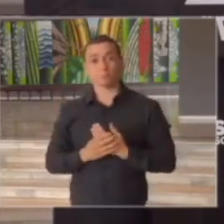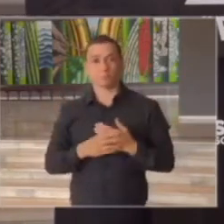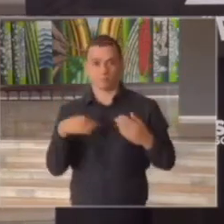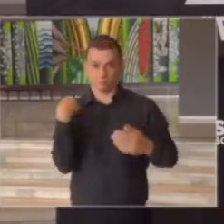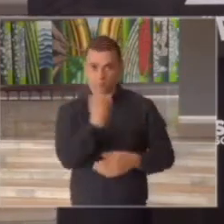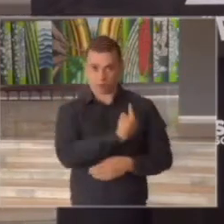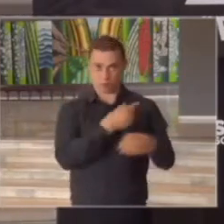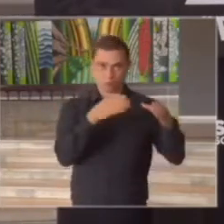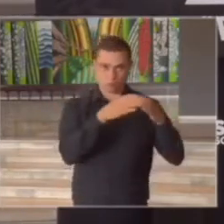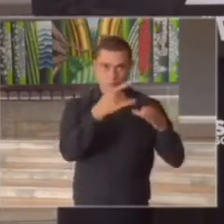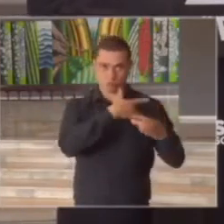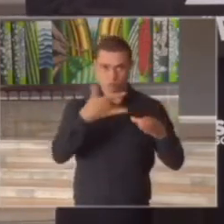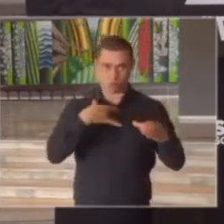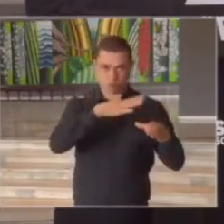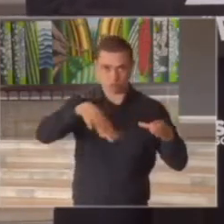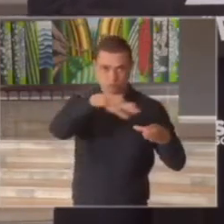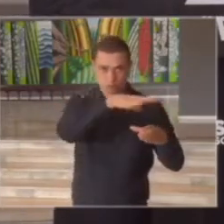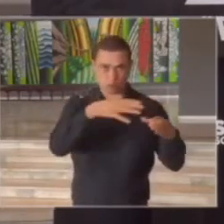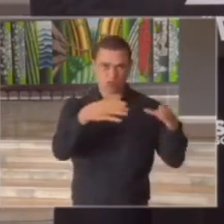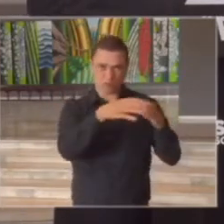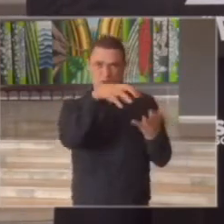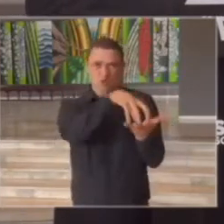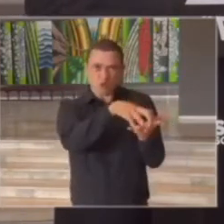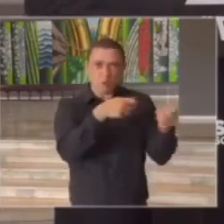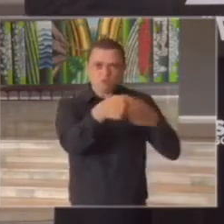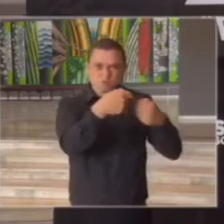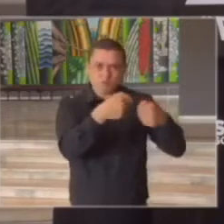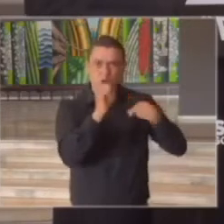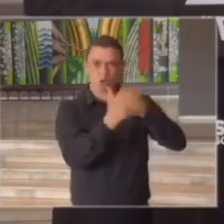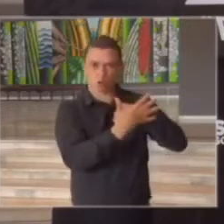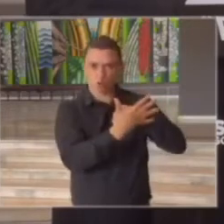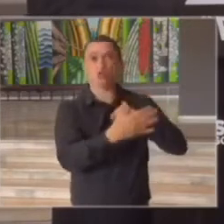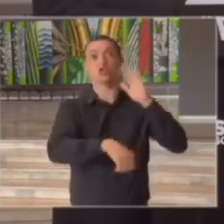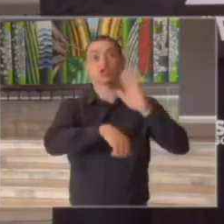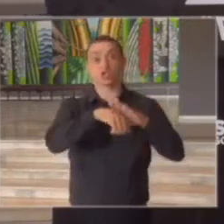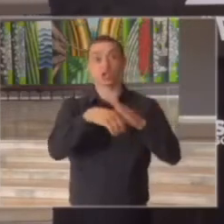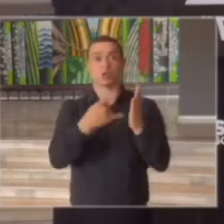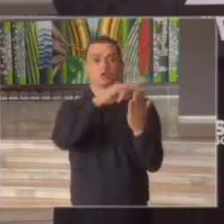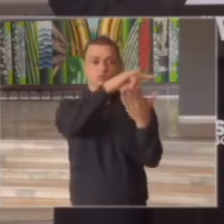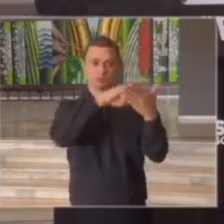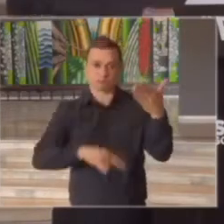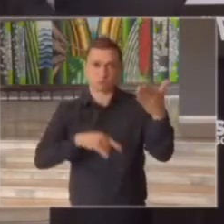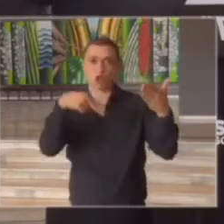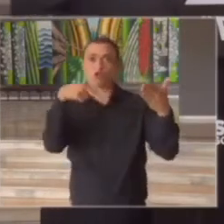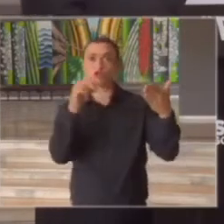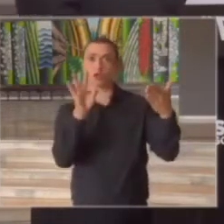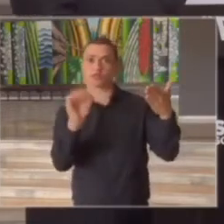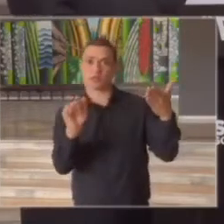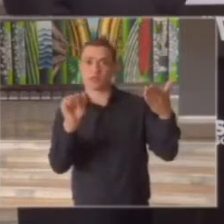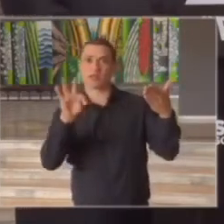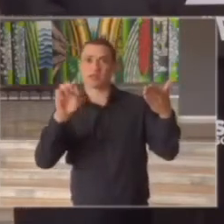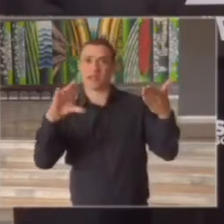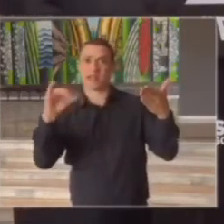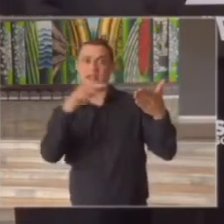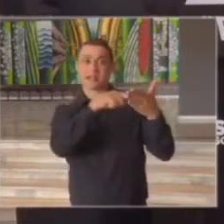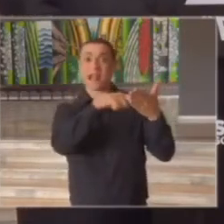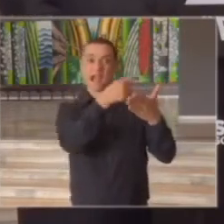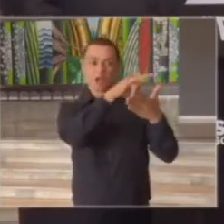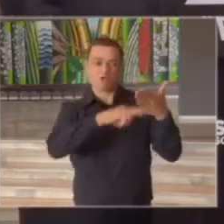sugerindo que esses prefeitos possam tomar uma atitude de promover